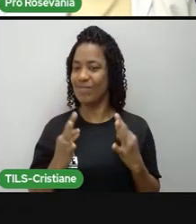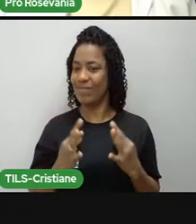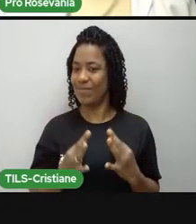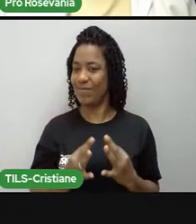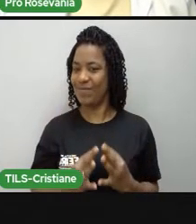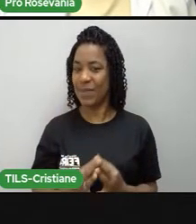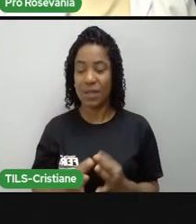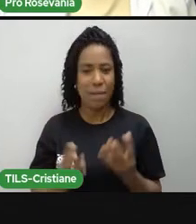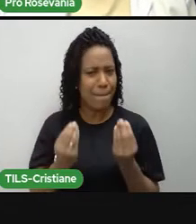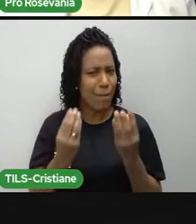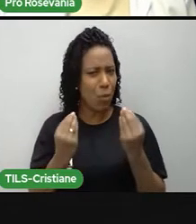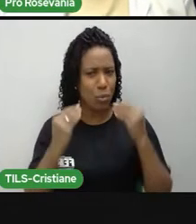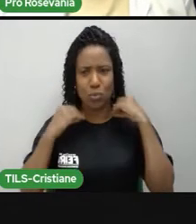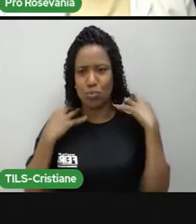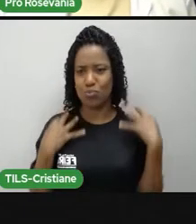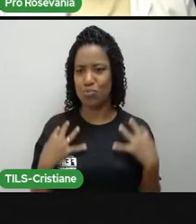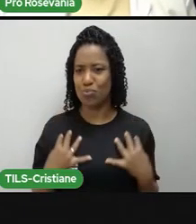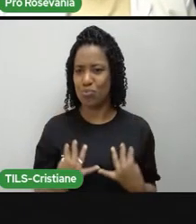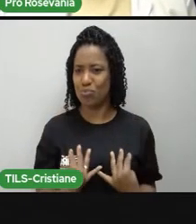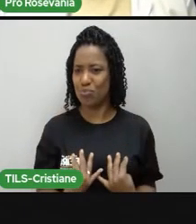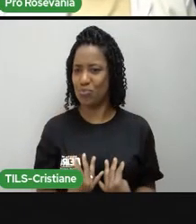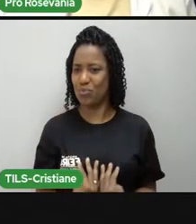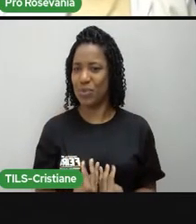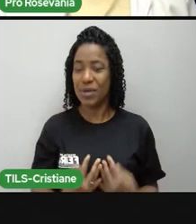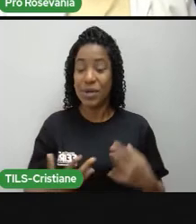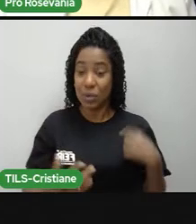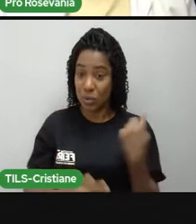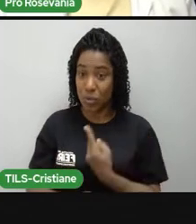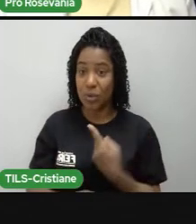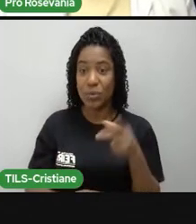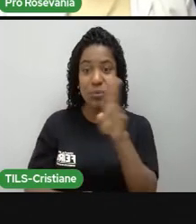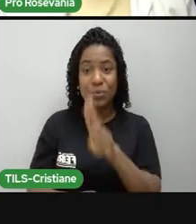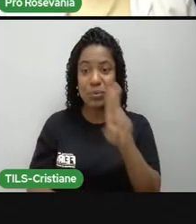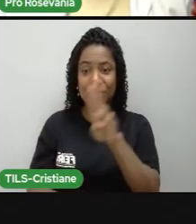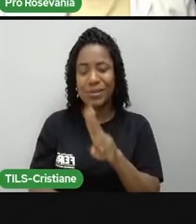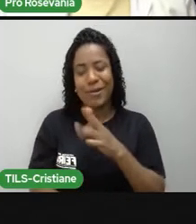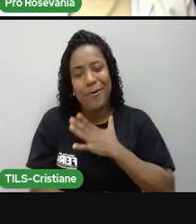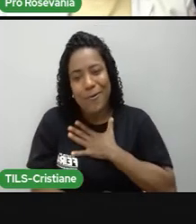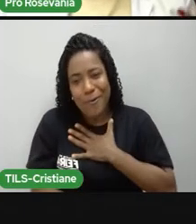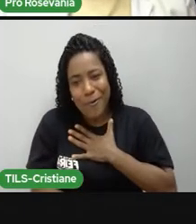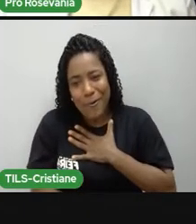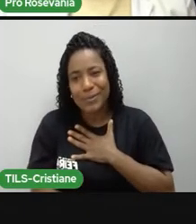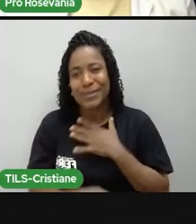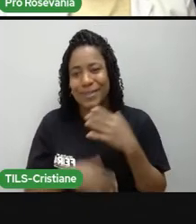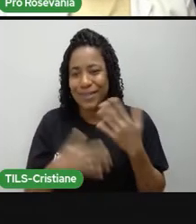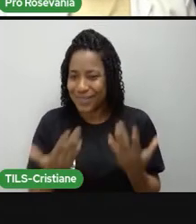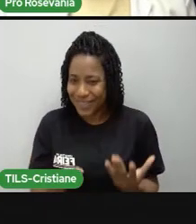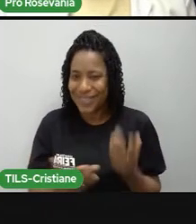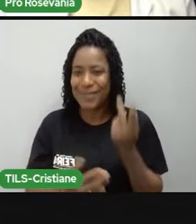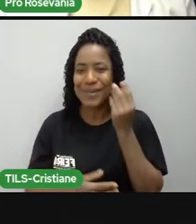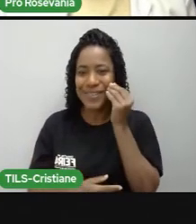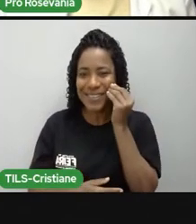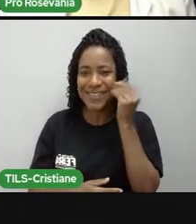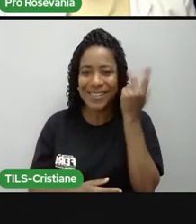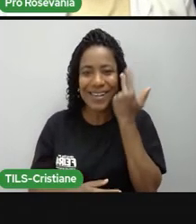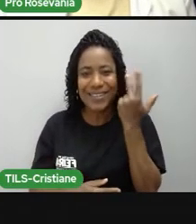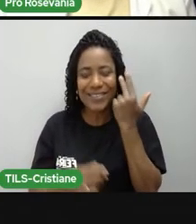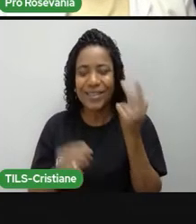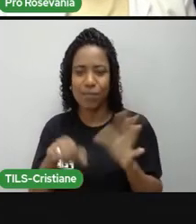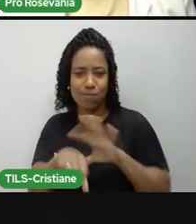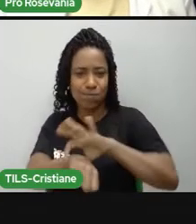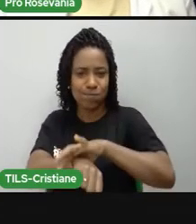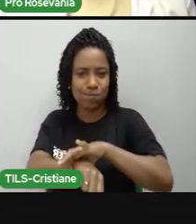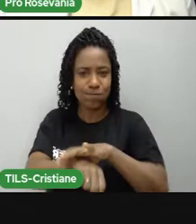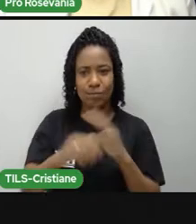assim, e que a gente usa muito, né, isso é tão natural para a gente, né, usar um colar, usar uma